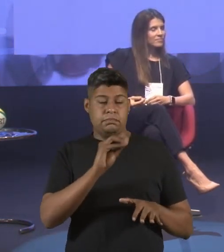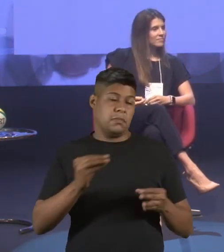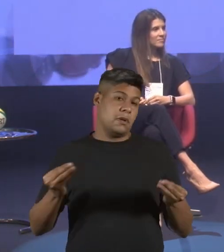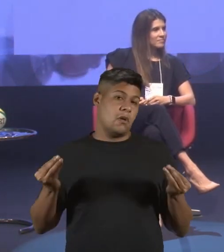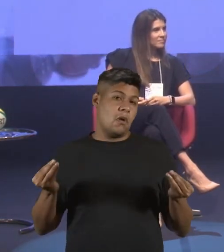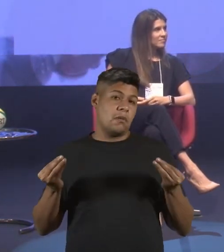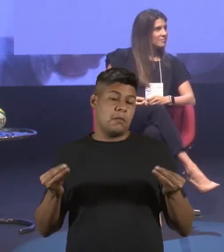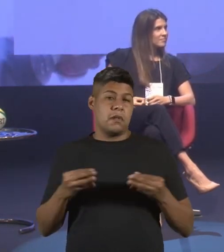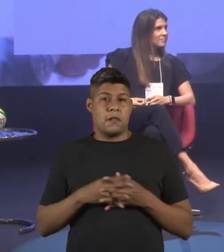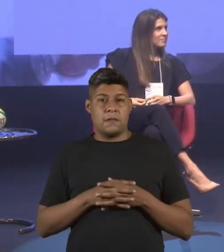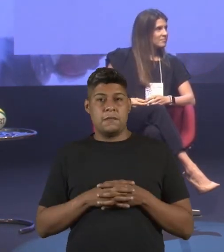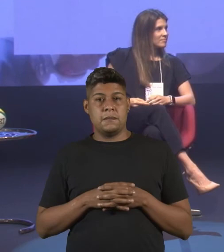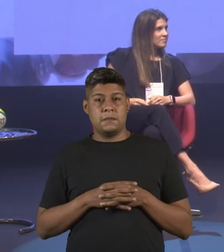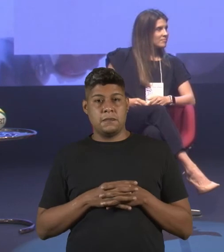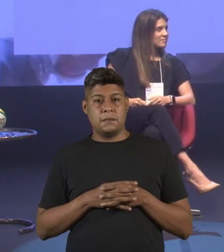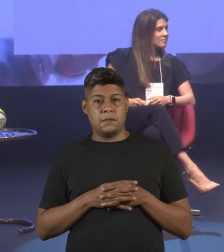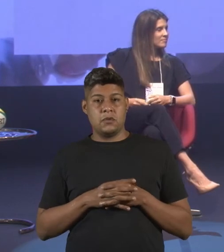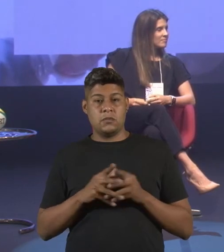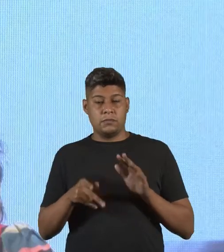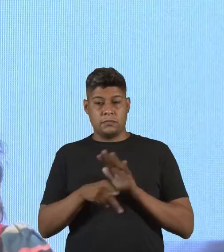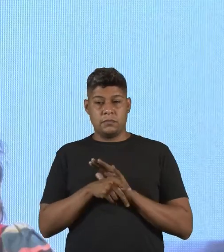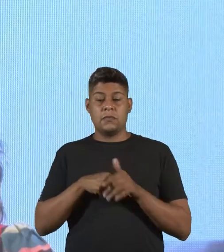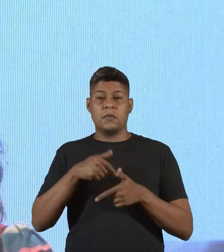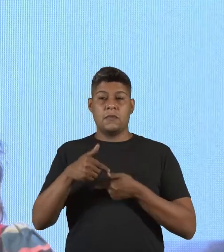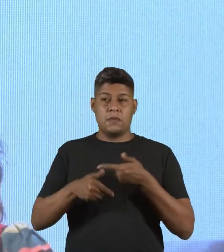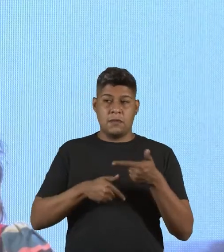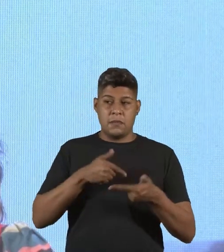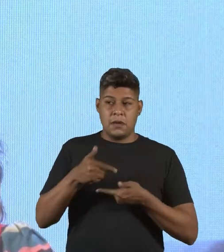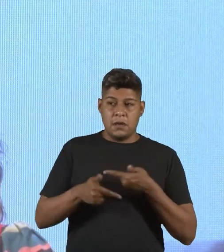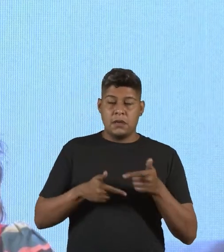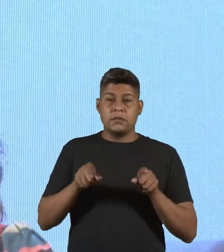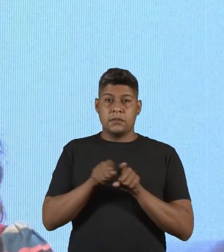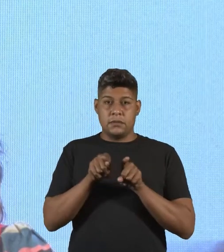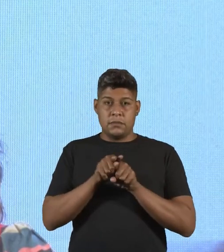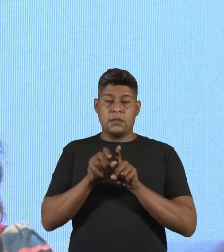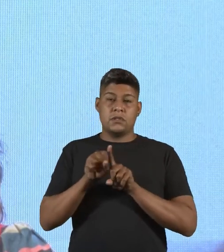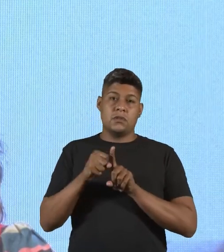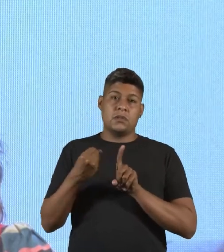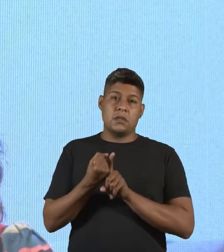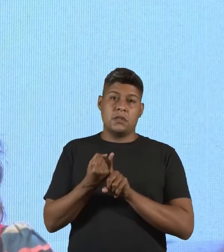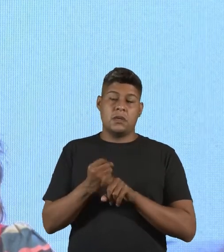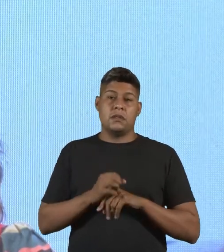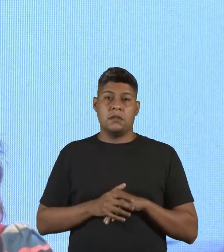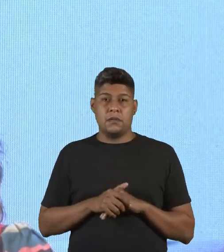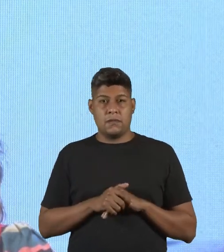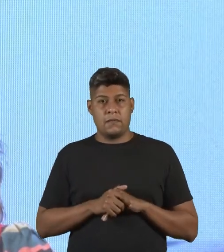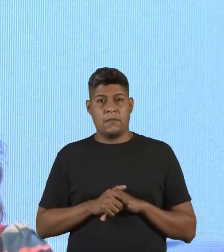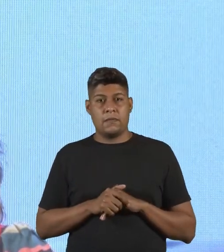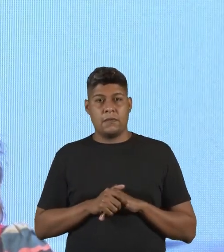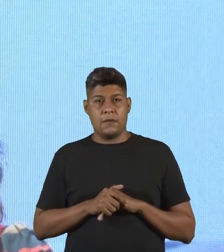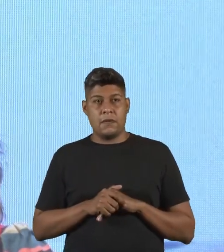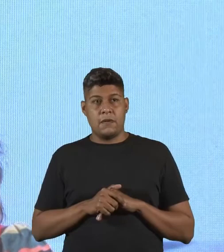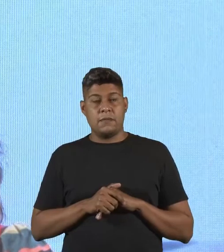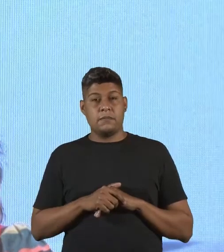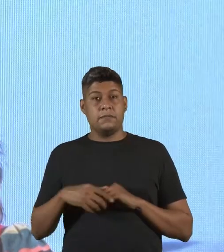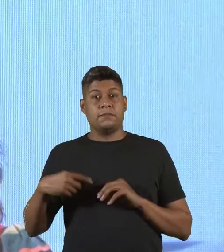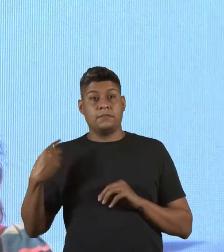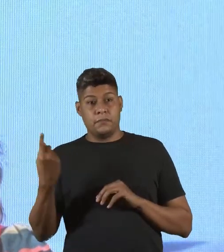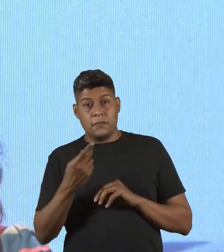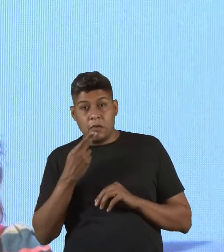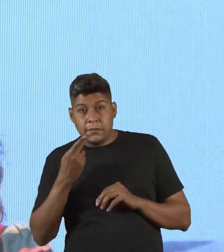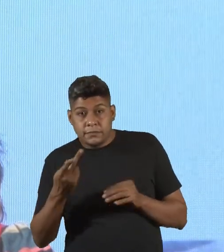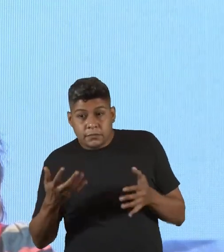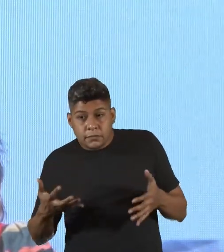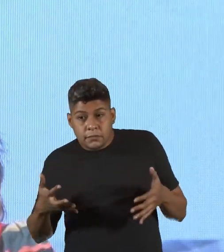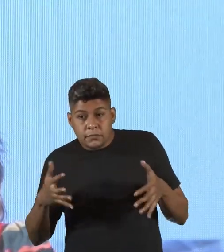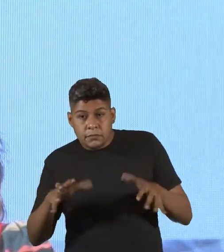pessoas? Do mercado de trabalho e da sociedade como um todo? Então, quando a gente fala da